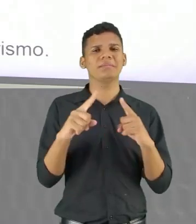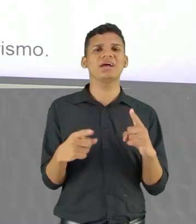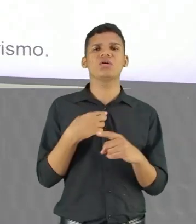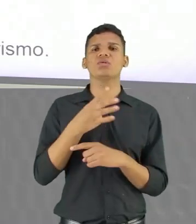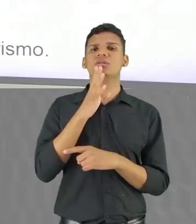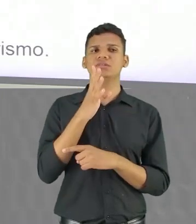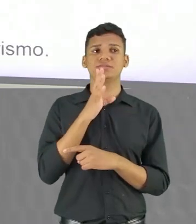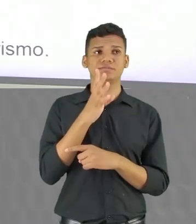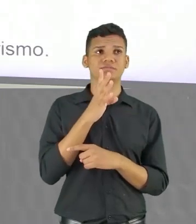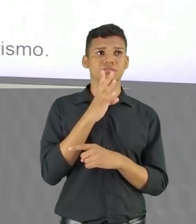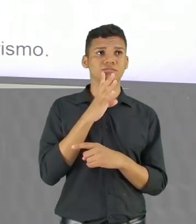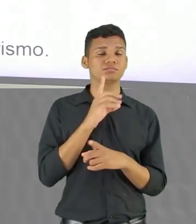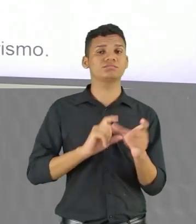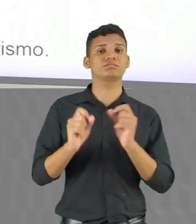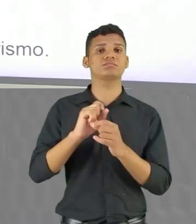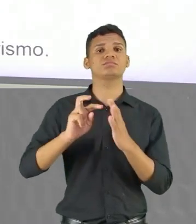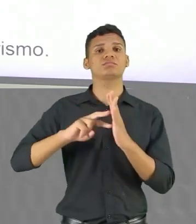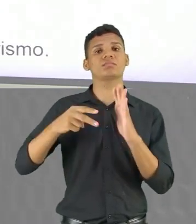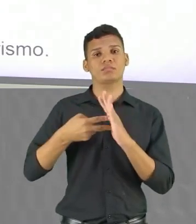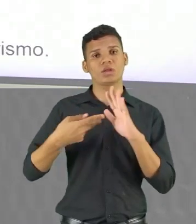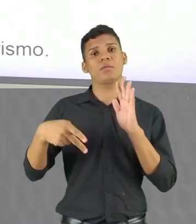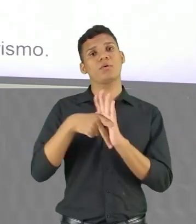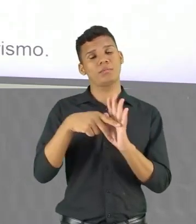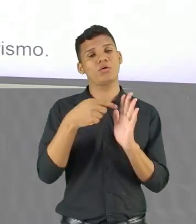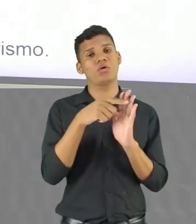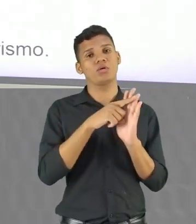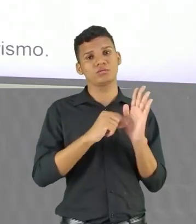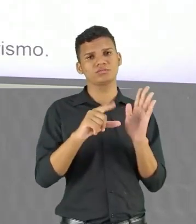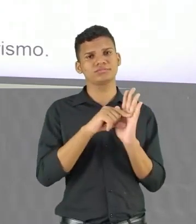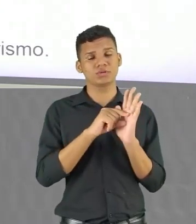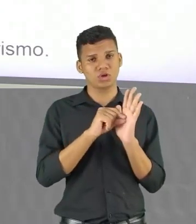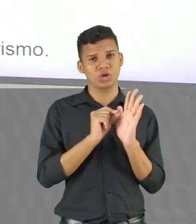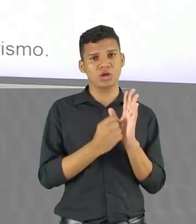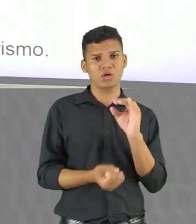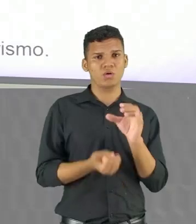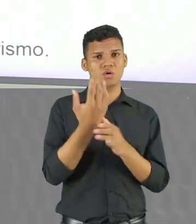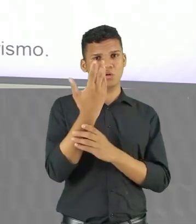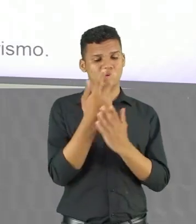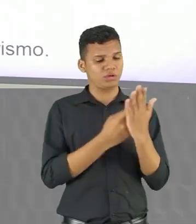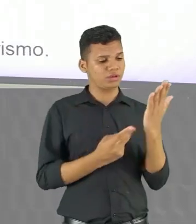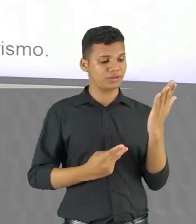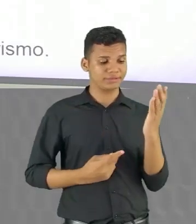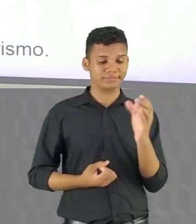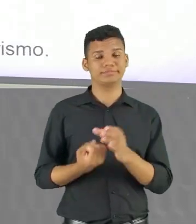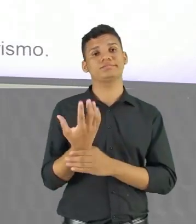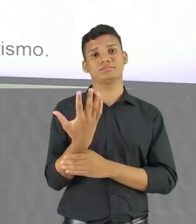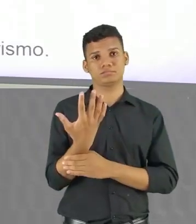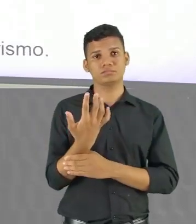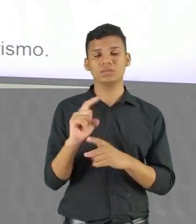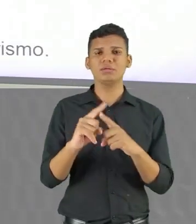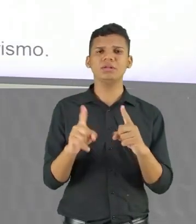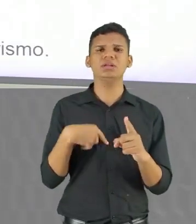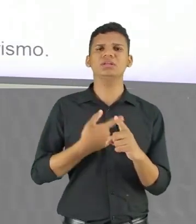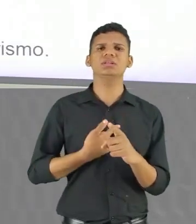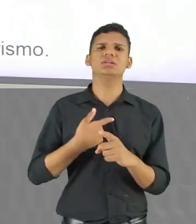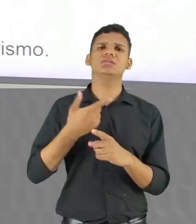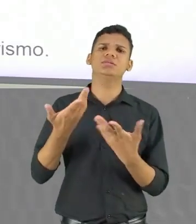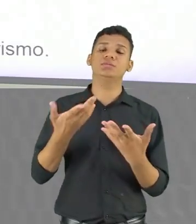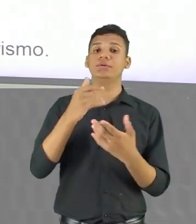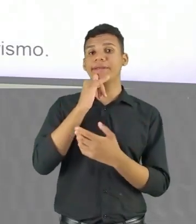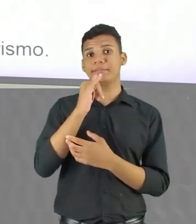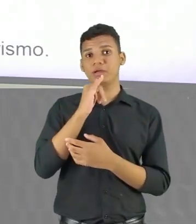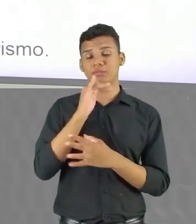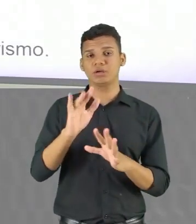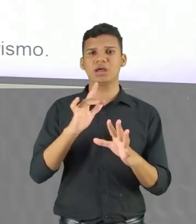mais diretamente a perspectiva do poeta que a gente leu, a gente vai ver que não se trata especificamente essa questão de estar